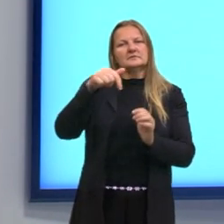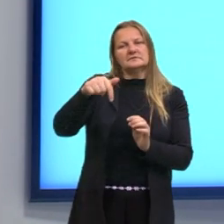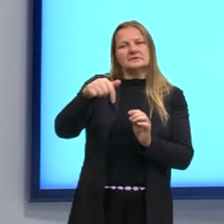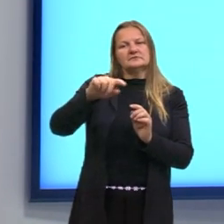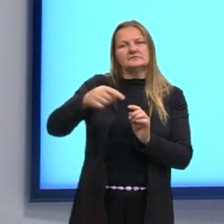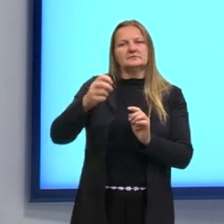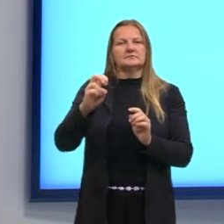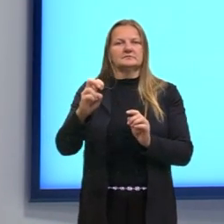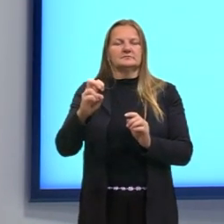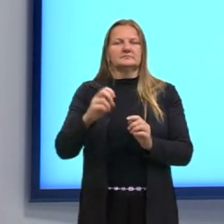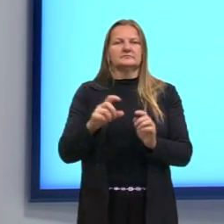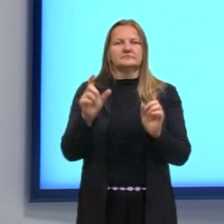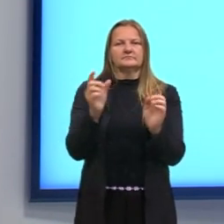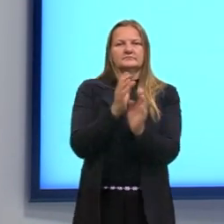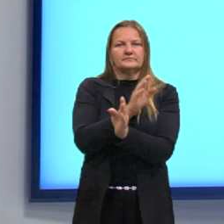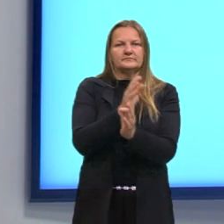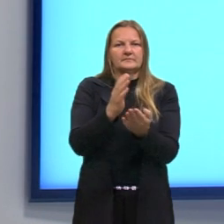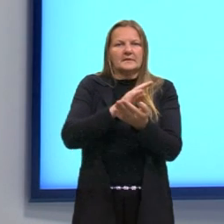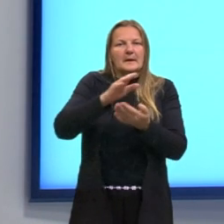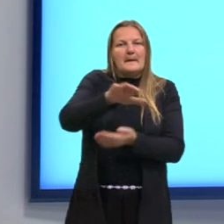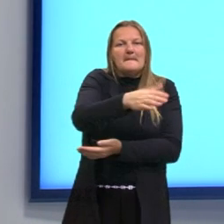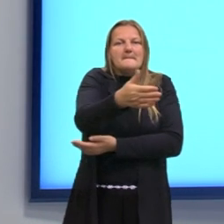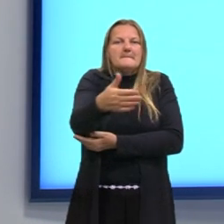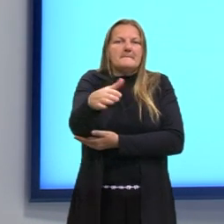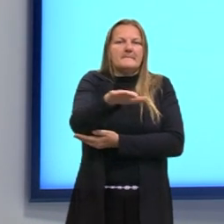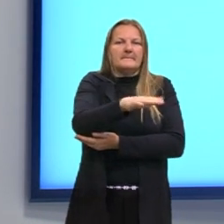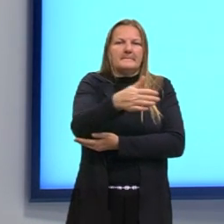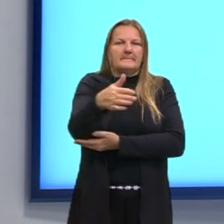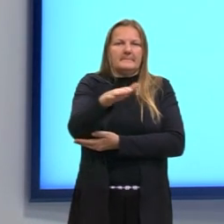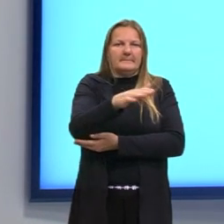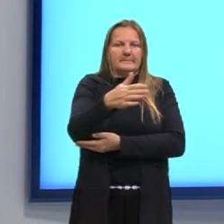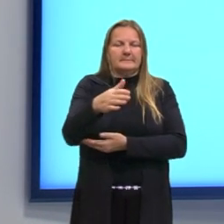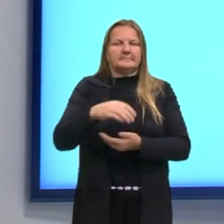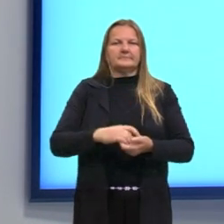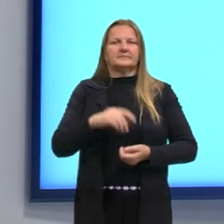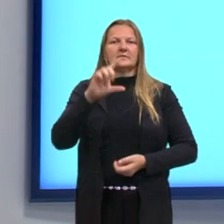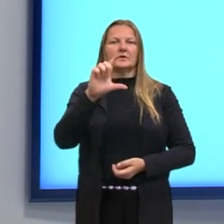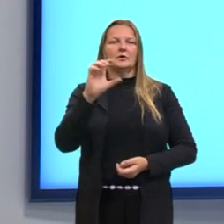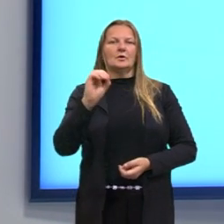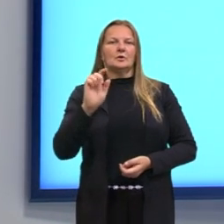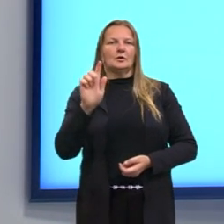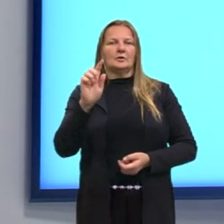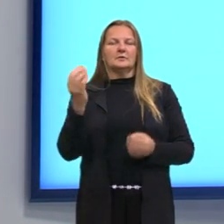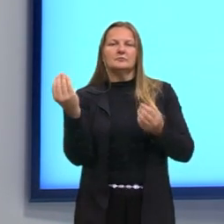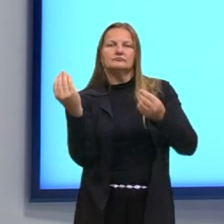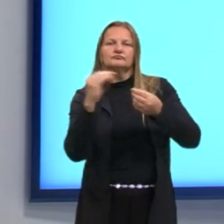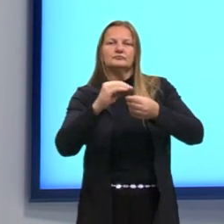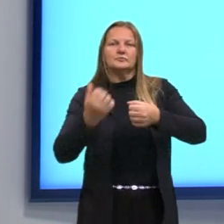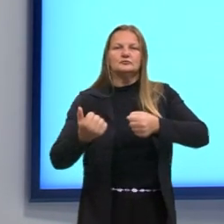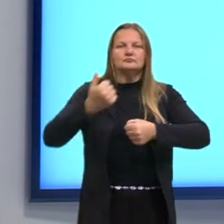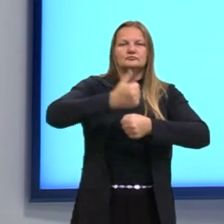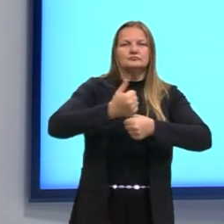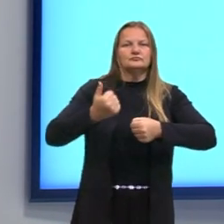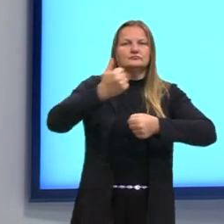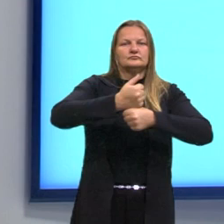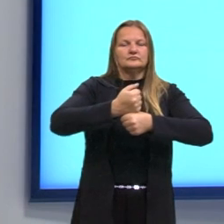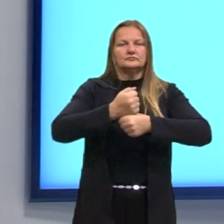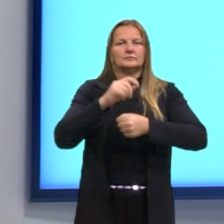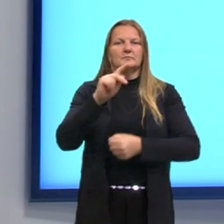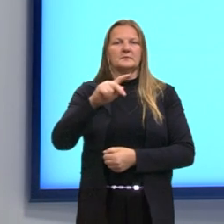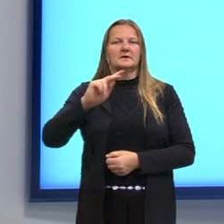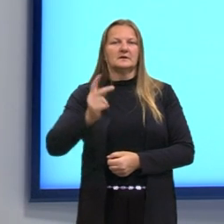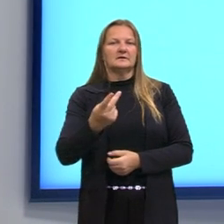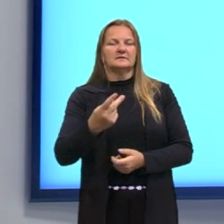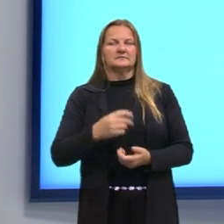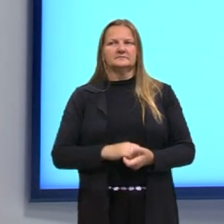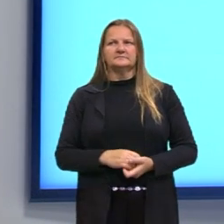,5. Então, nós vamos pegar esse logaritmo e colocar no lugar do pH. Então, vamos